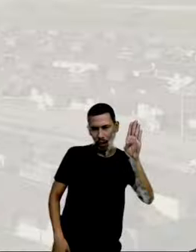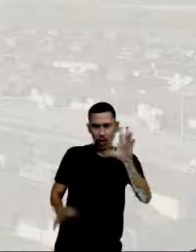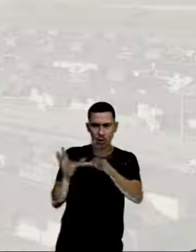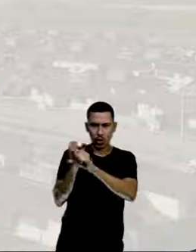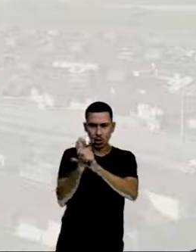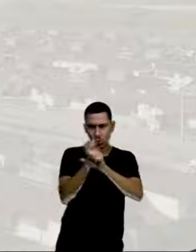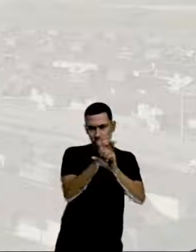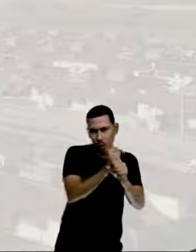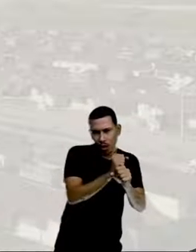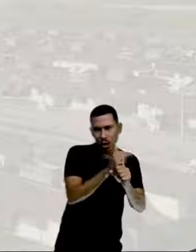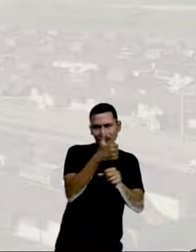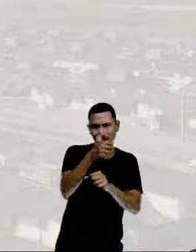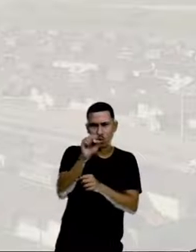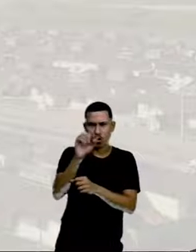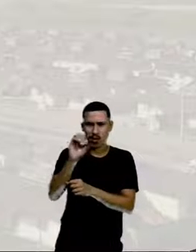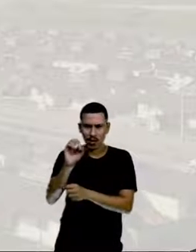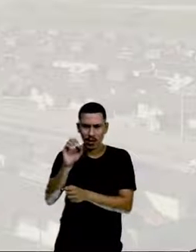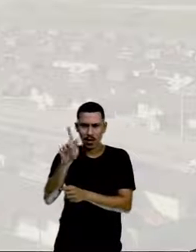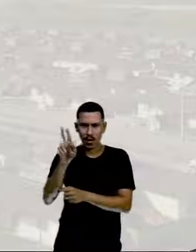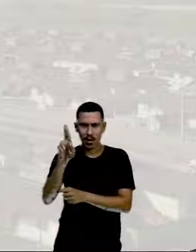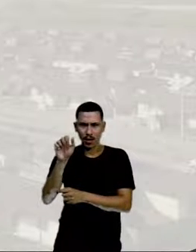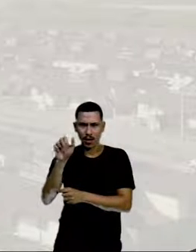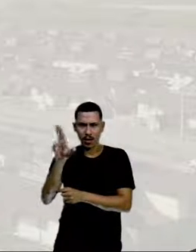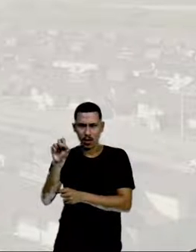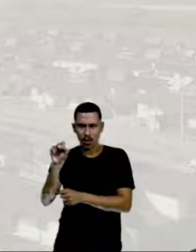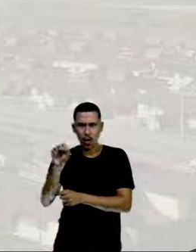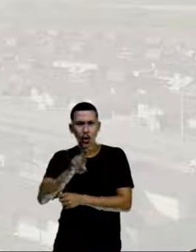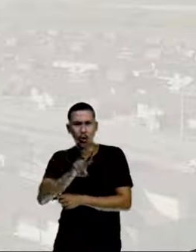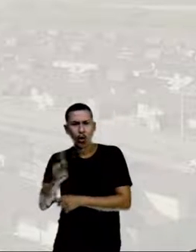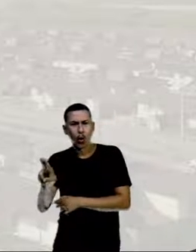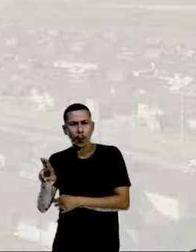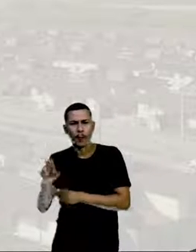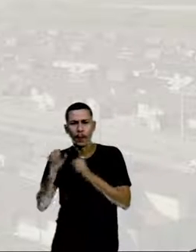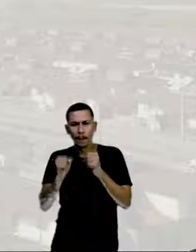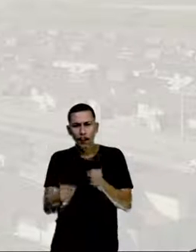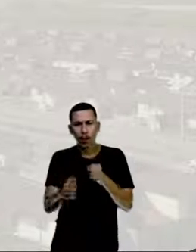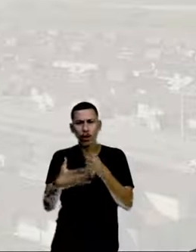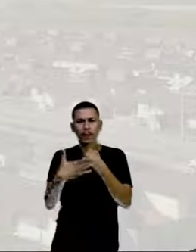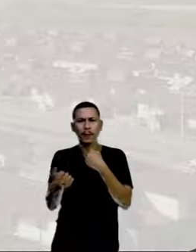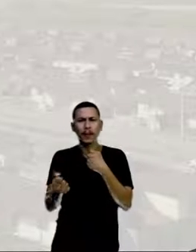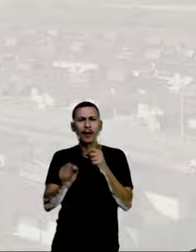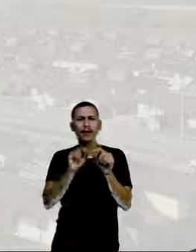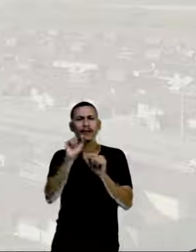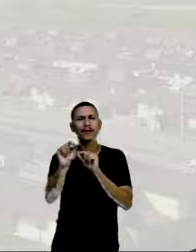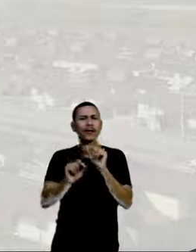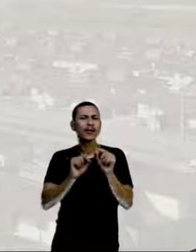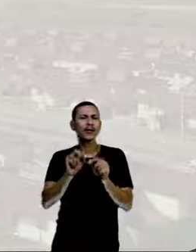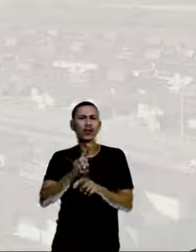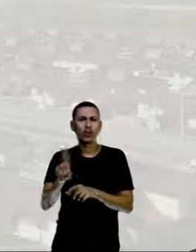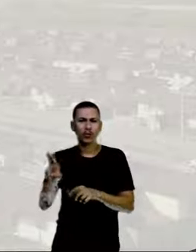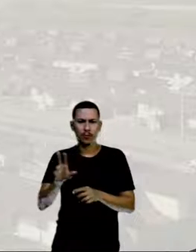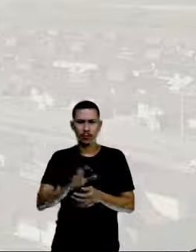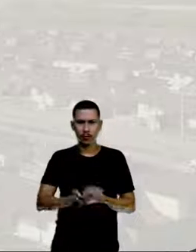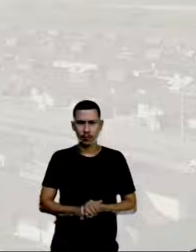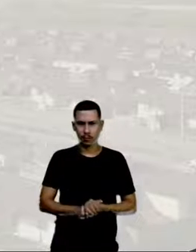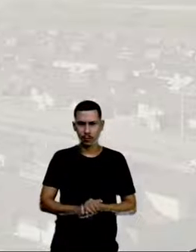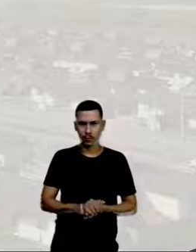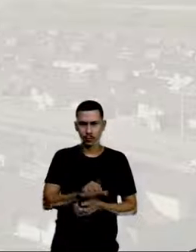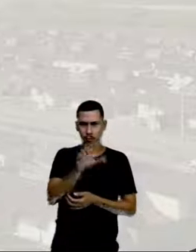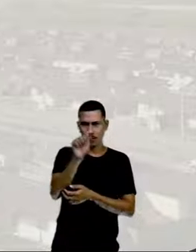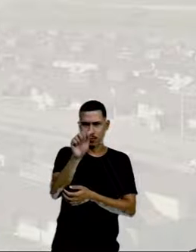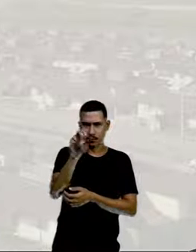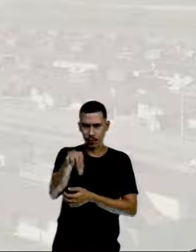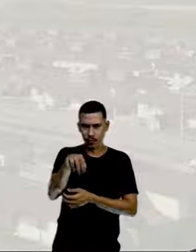graus, eles são chamados de, eles podem ser chamados de quê? Ângulos